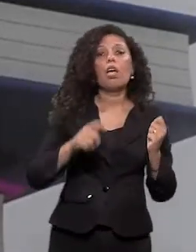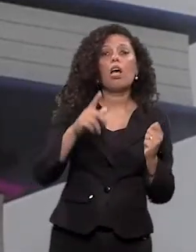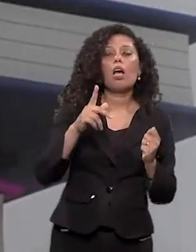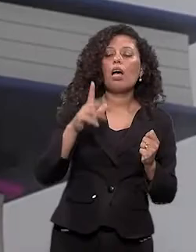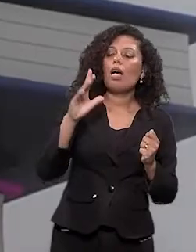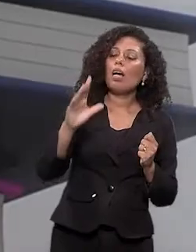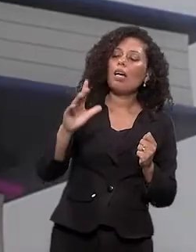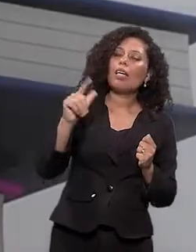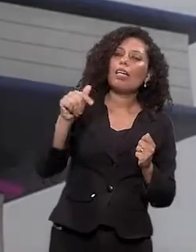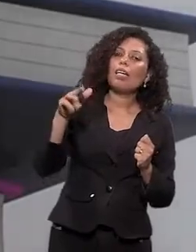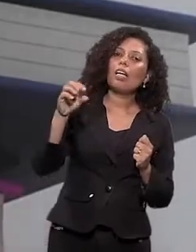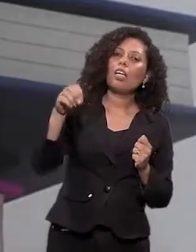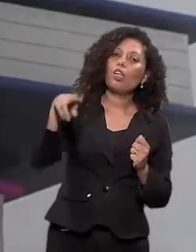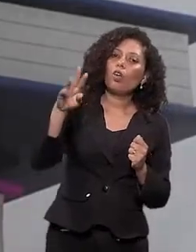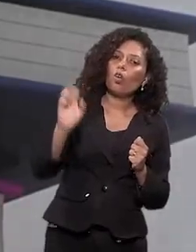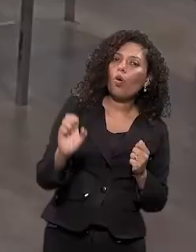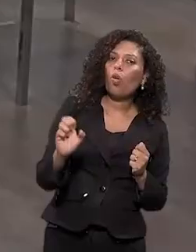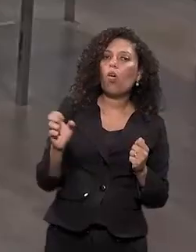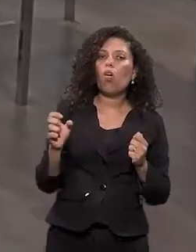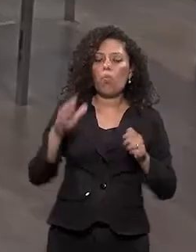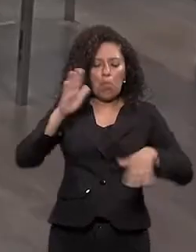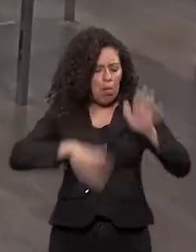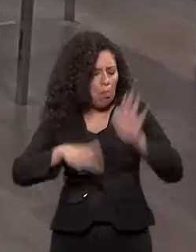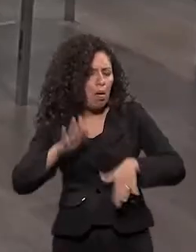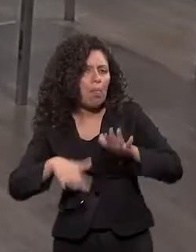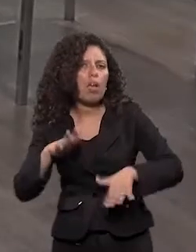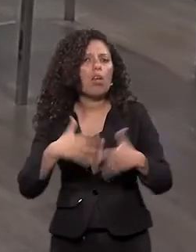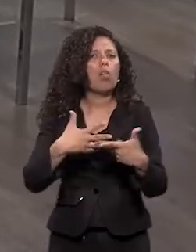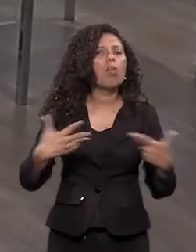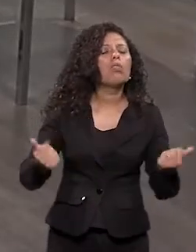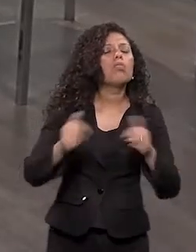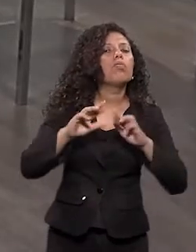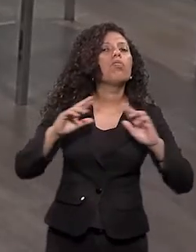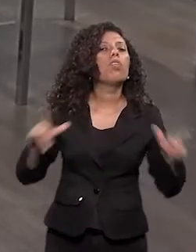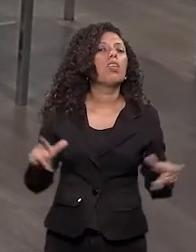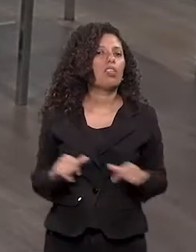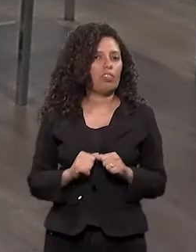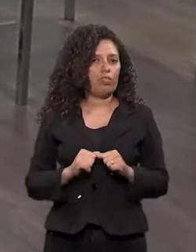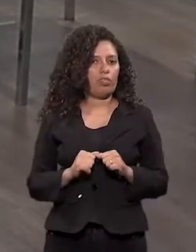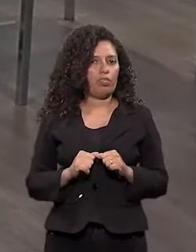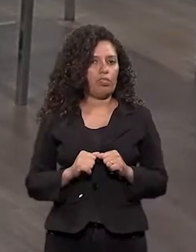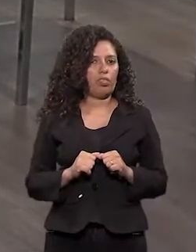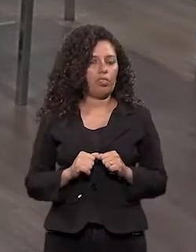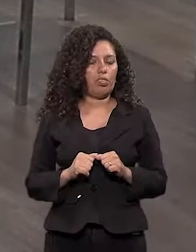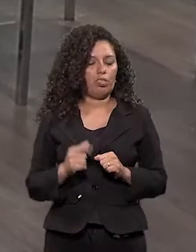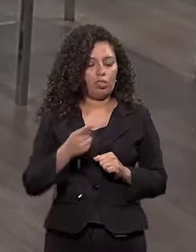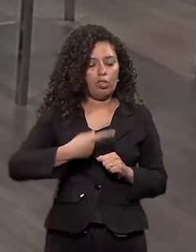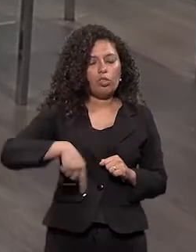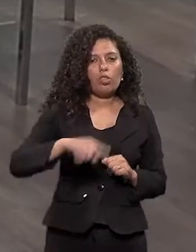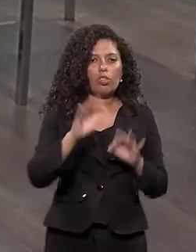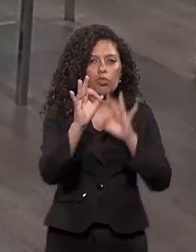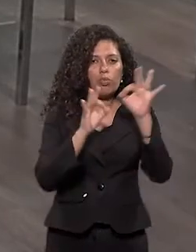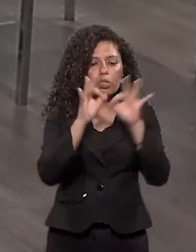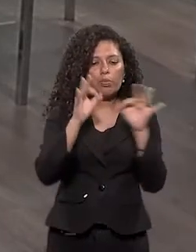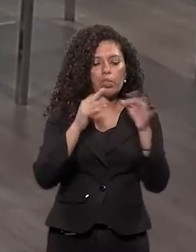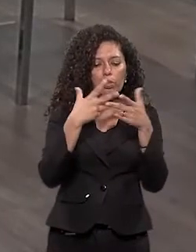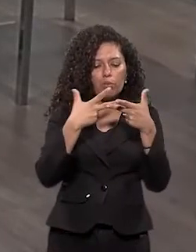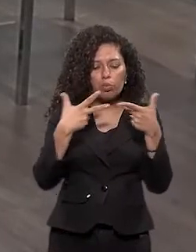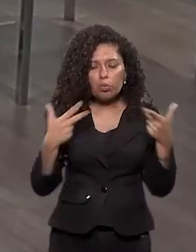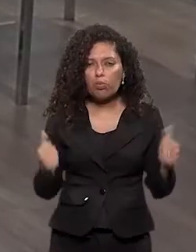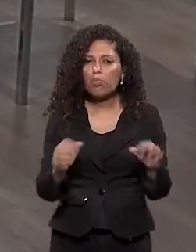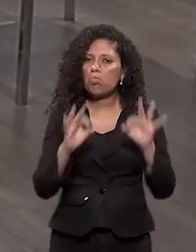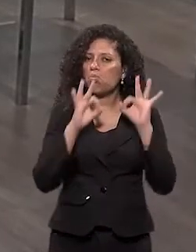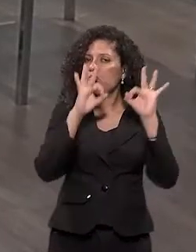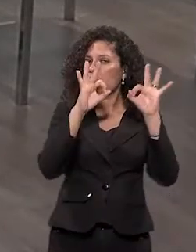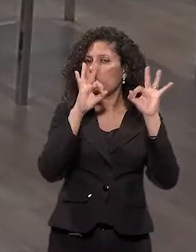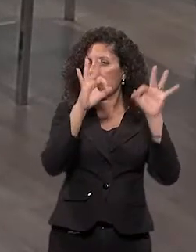eu trabalho com percussões mais variadas que possíveis. Pelo instrumento, né? arranjos são, as tem arranjos bem trabalhados